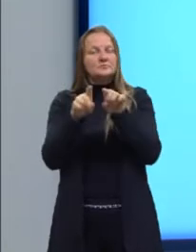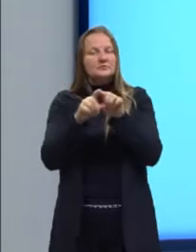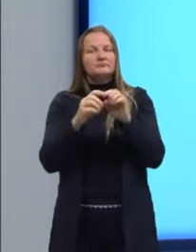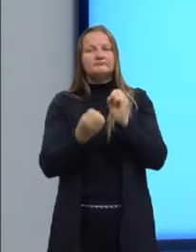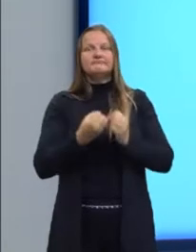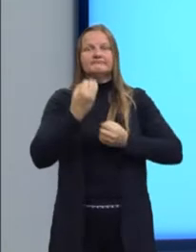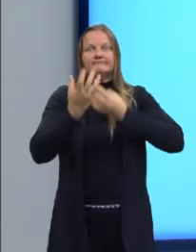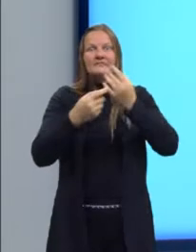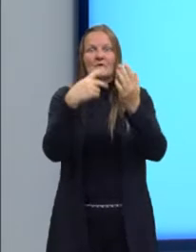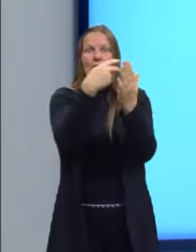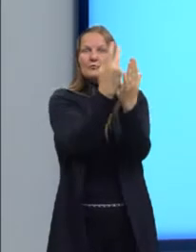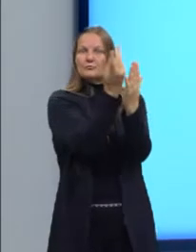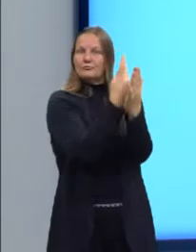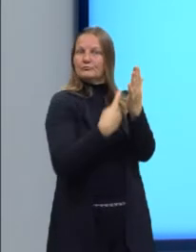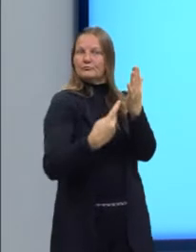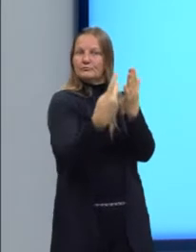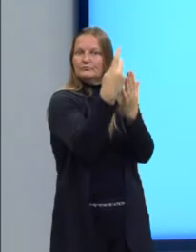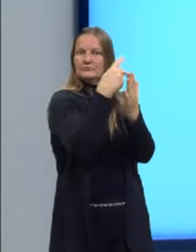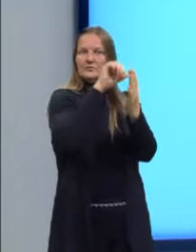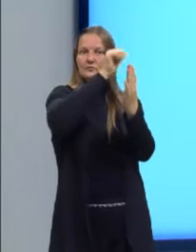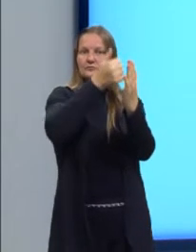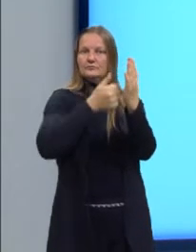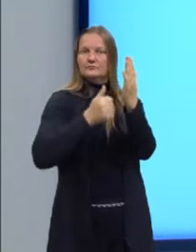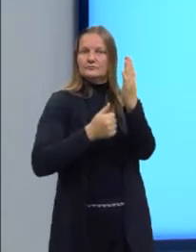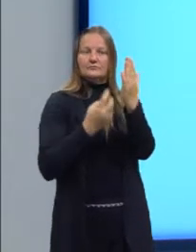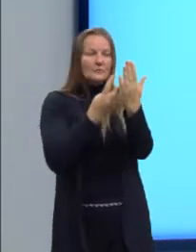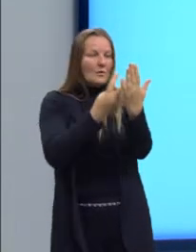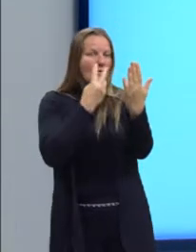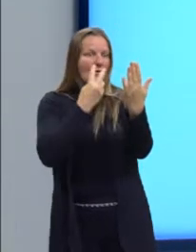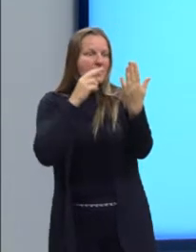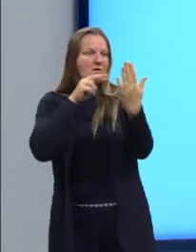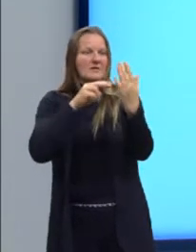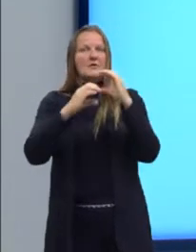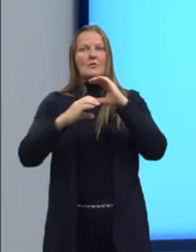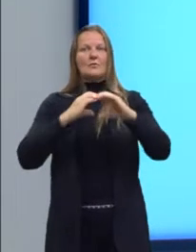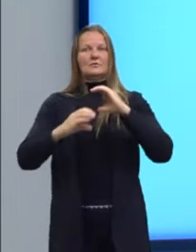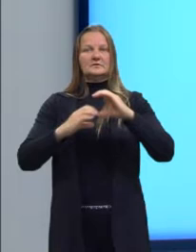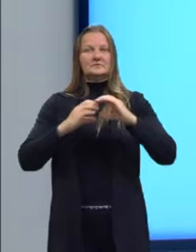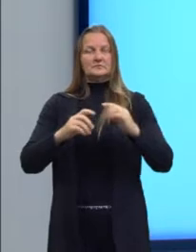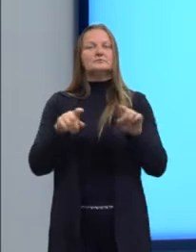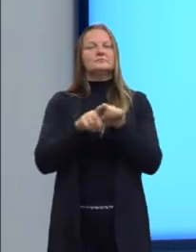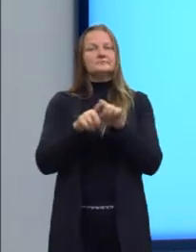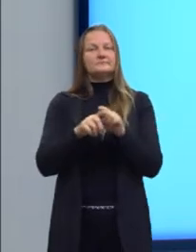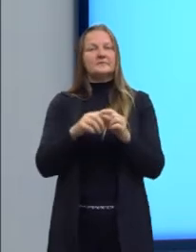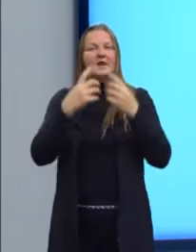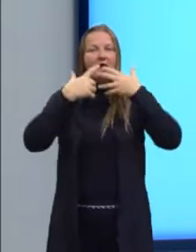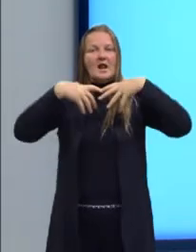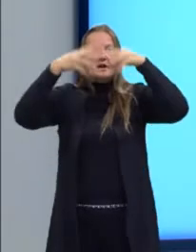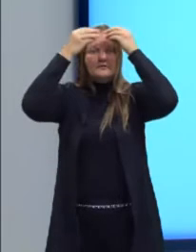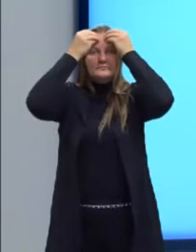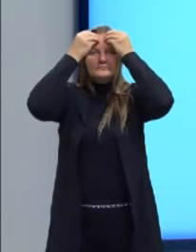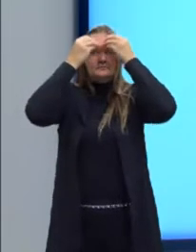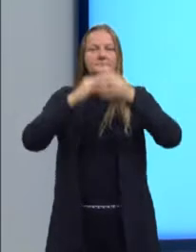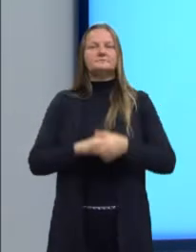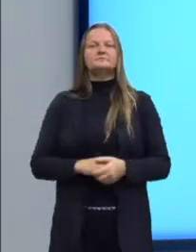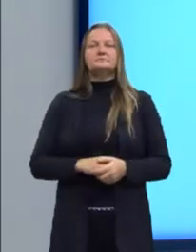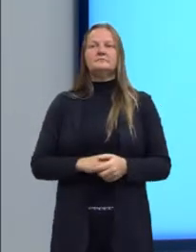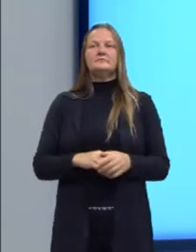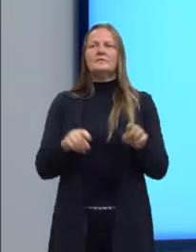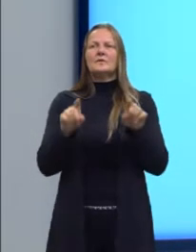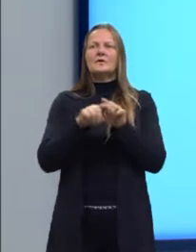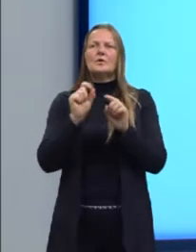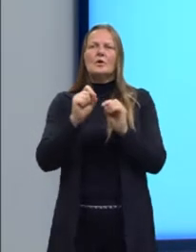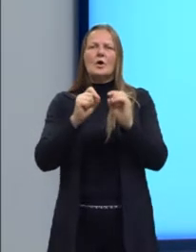expressão de alguma coisa, ela comunica alguma coisa. Então, para promover a comunicação, a gente define como linguagem. O que